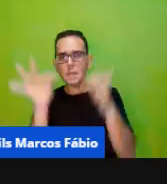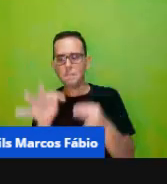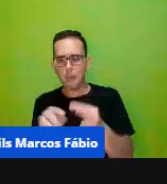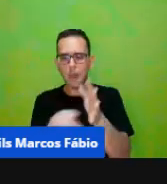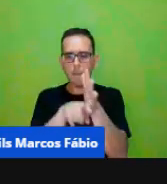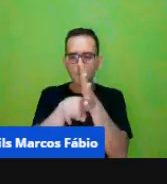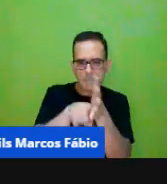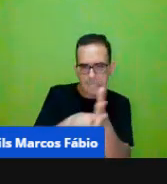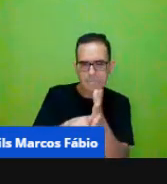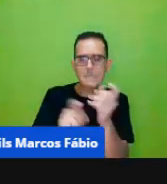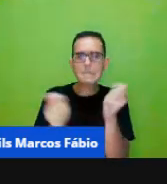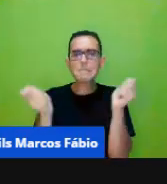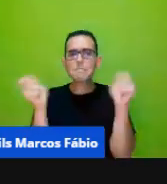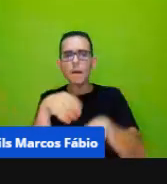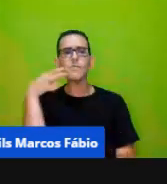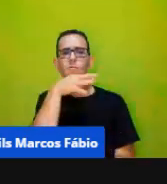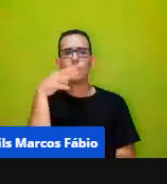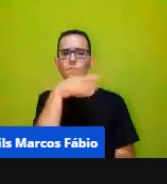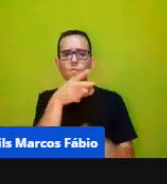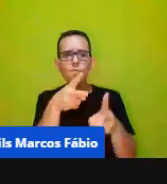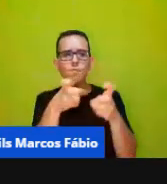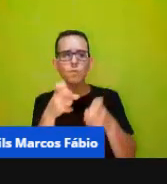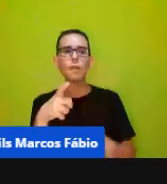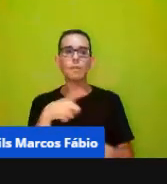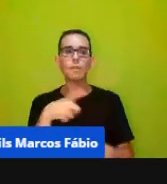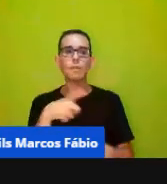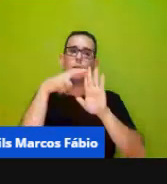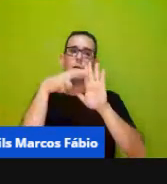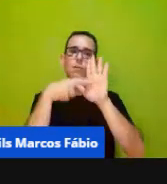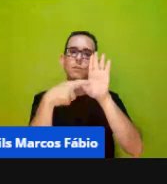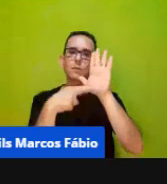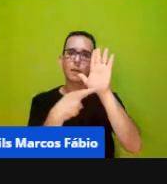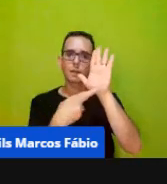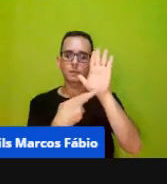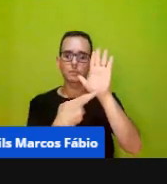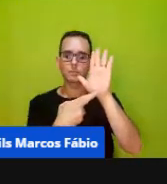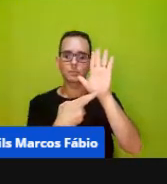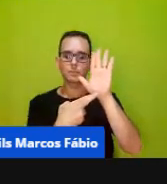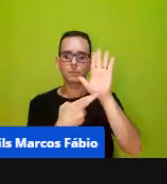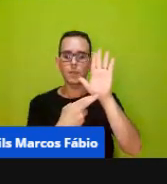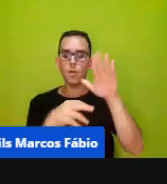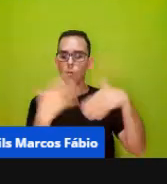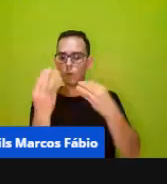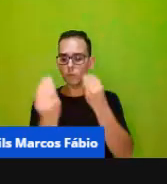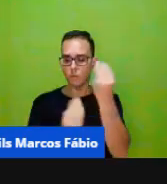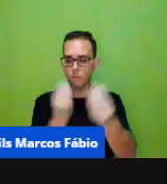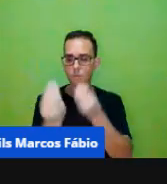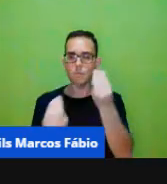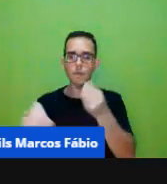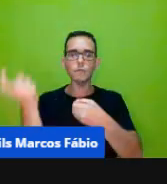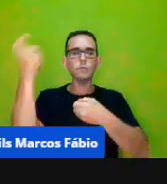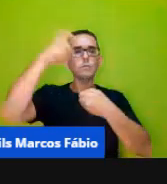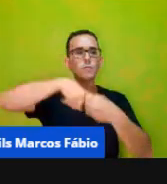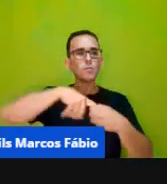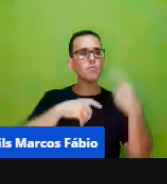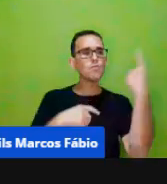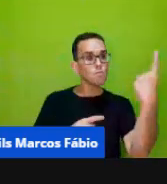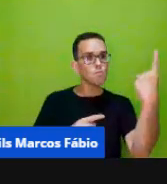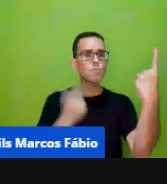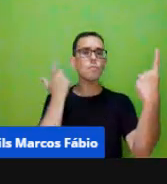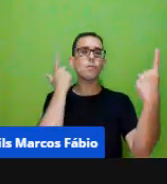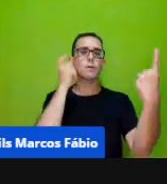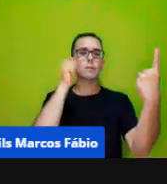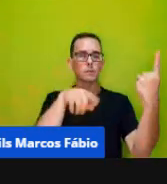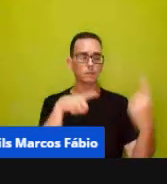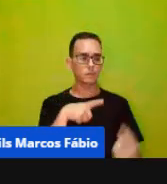consegue perceber que existe uma regularidade aí quando eu começo pelo número um eu também consigo fazer isso se eu tivesse